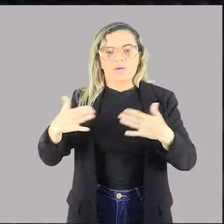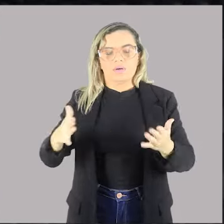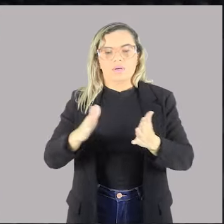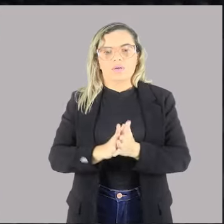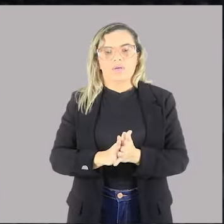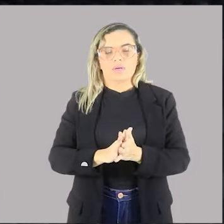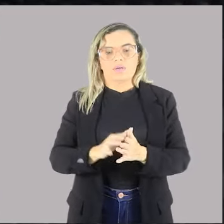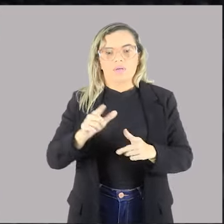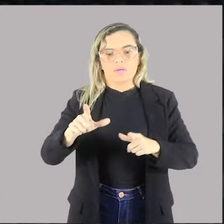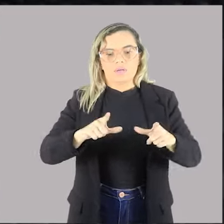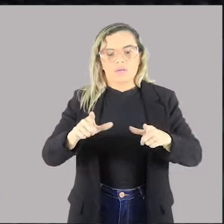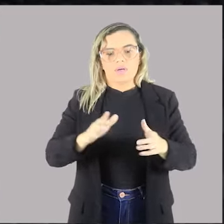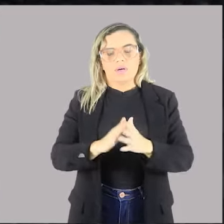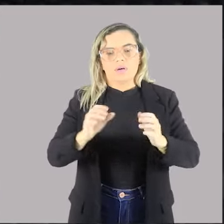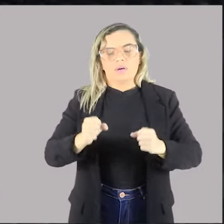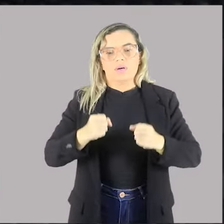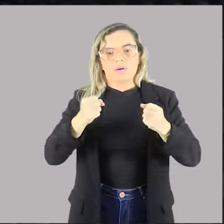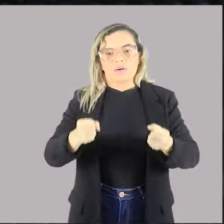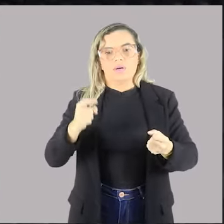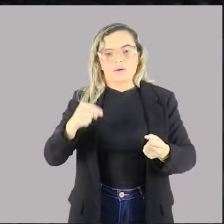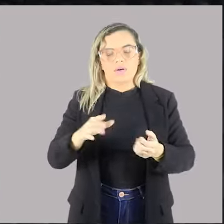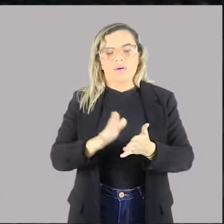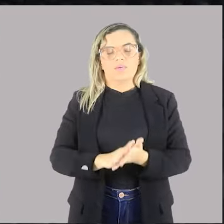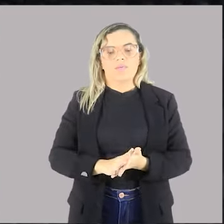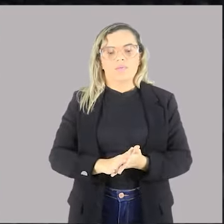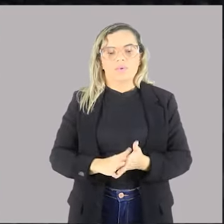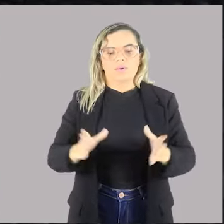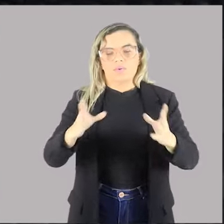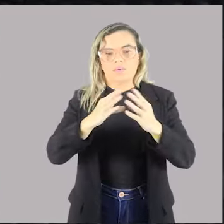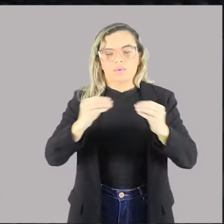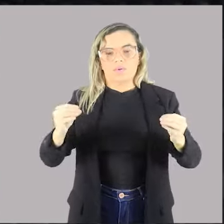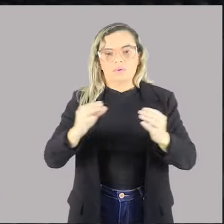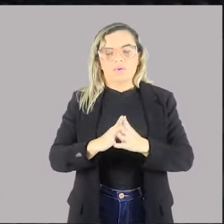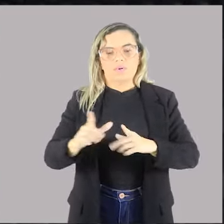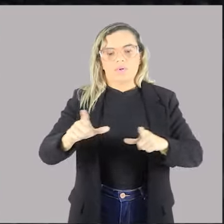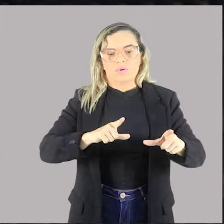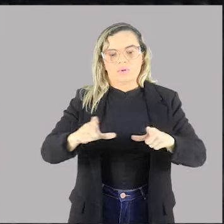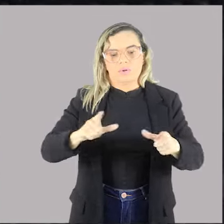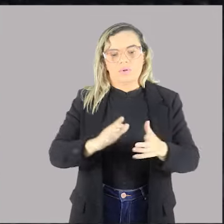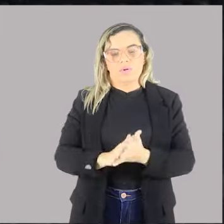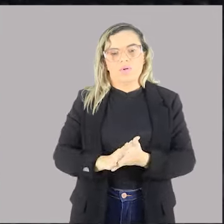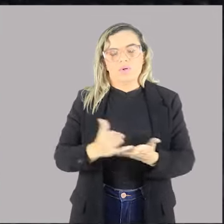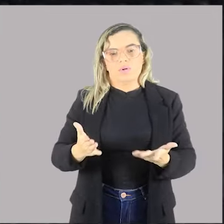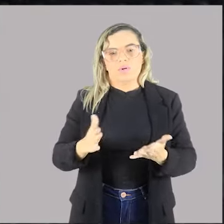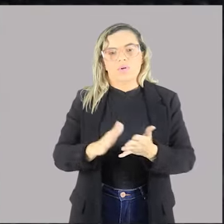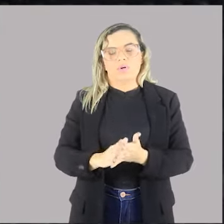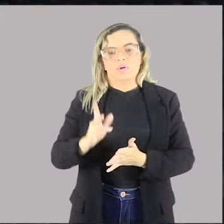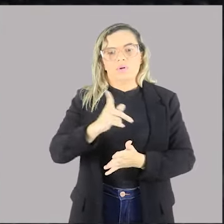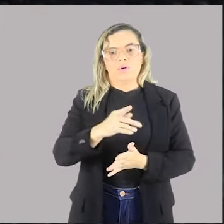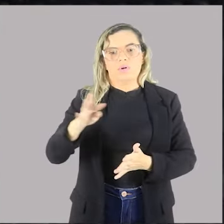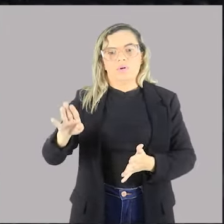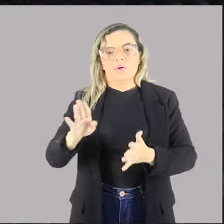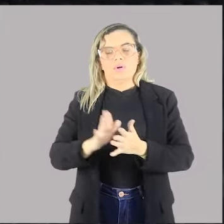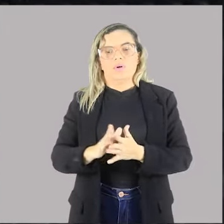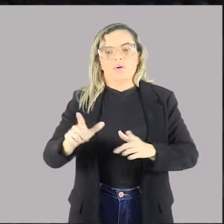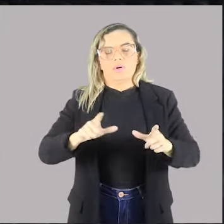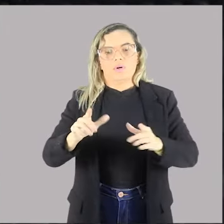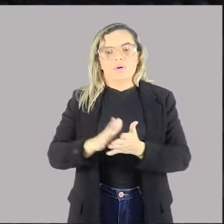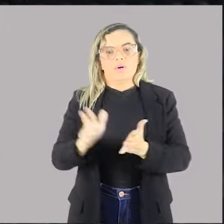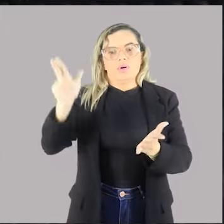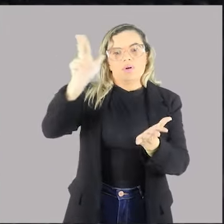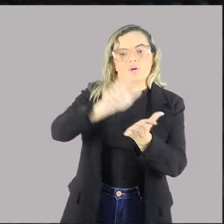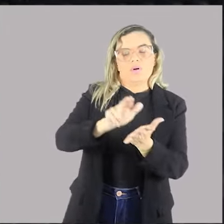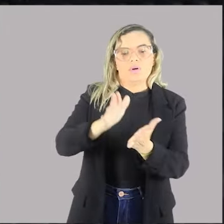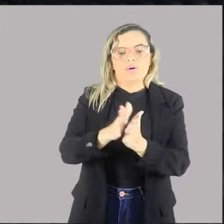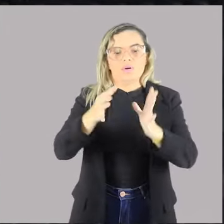ficará vago. E aí é possível, a partir disso, a extinção de cargos públicos, quando vagos, por regulamento autônomo. Ou